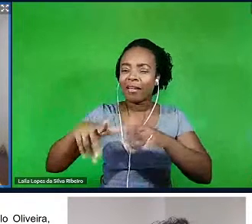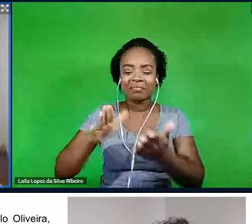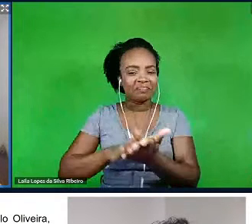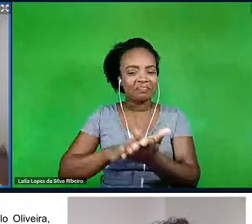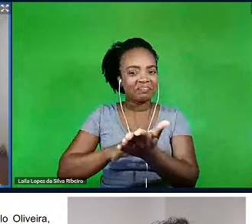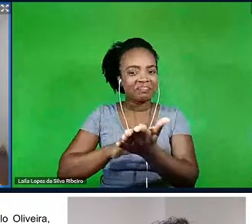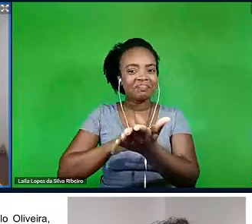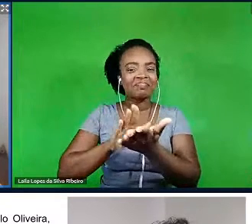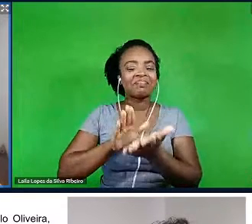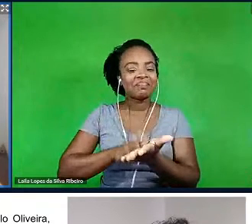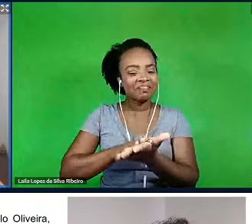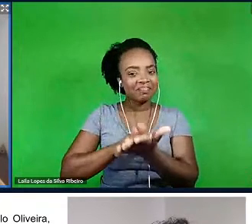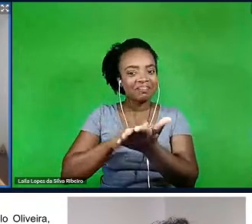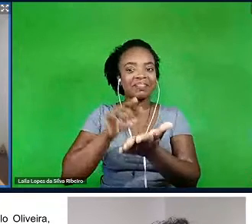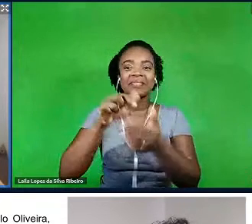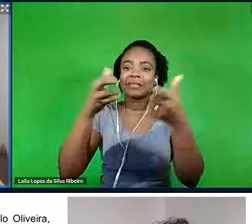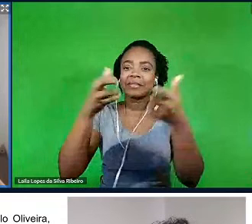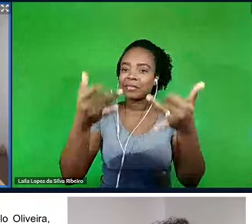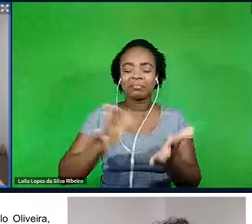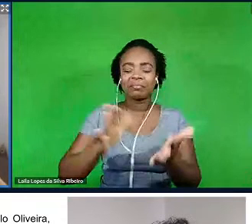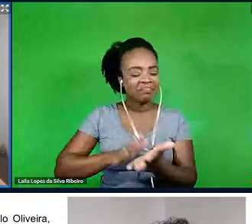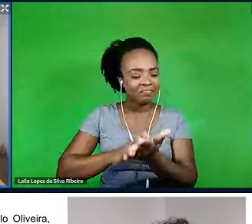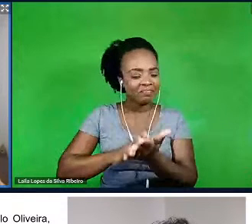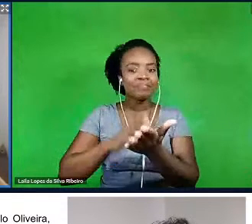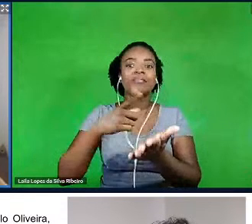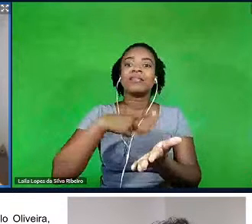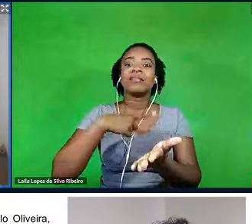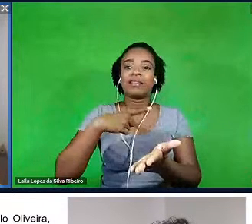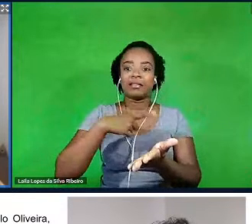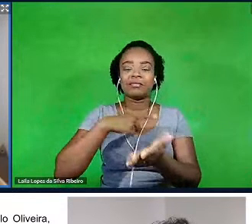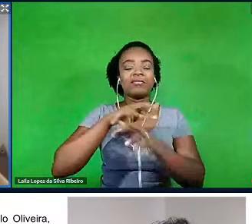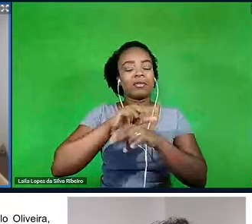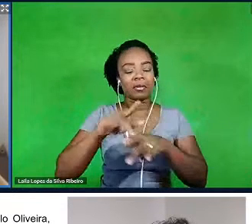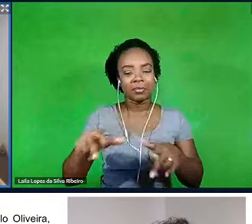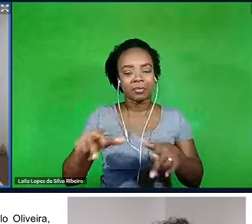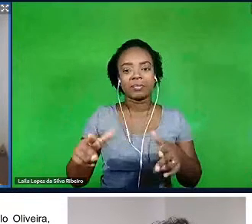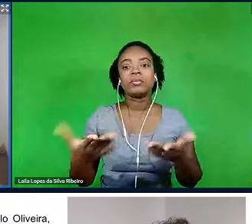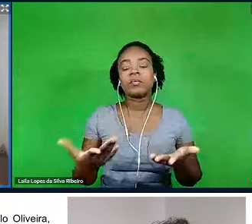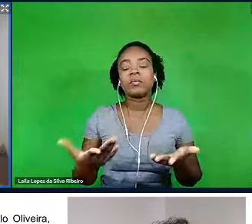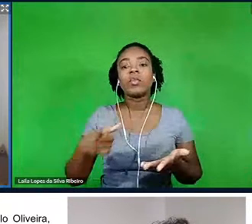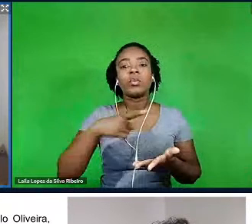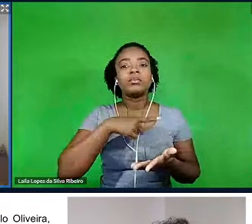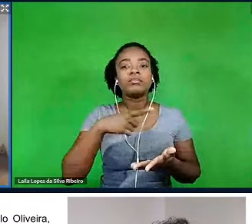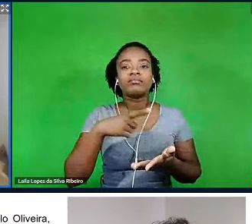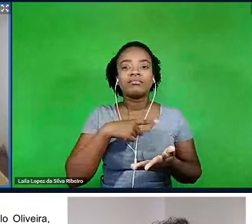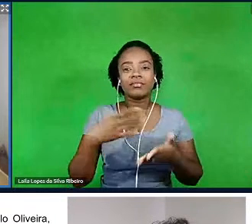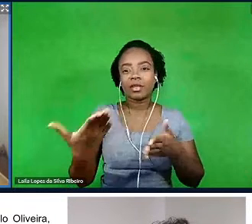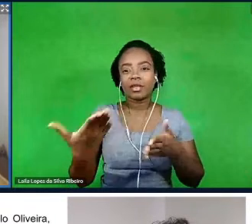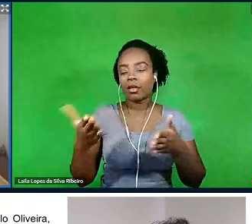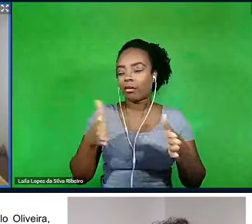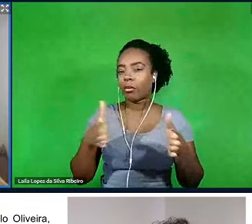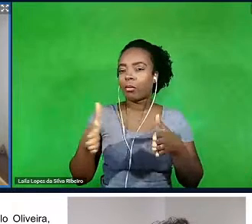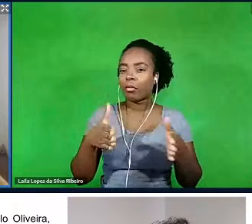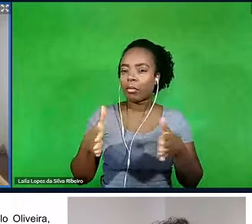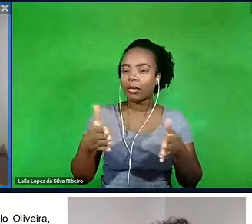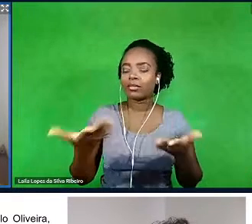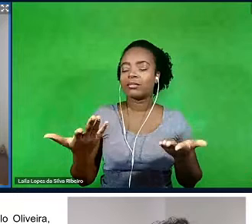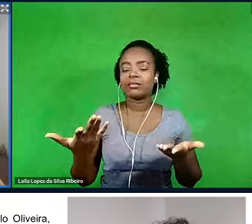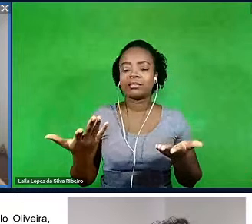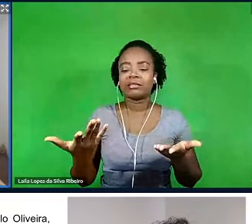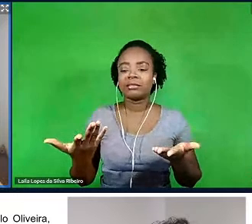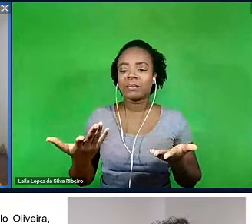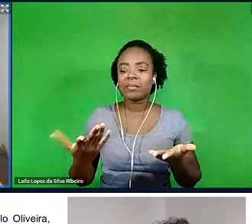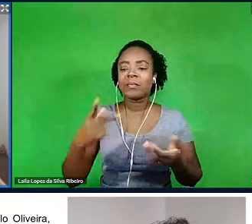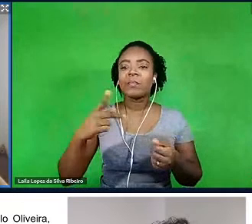muito pertinente e importante, e assim, teve um momento que a professora